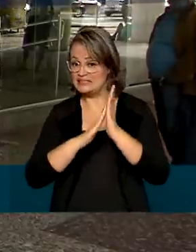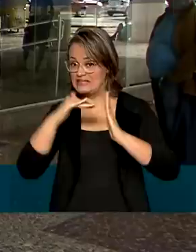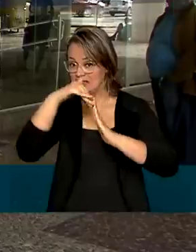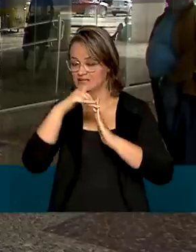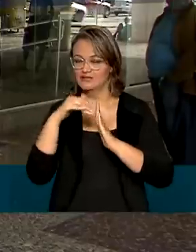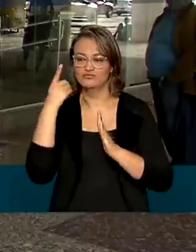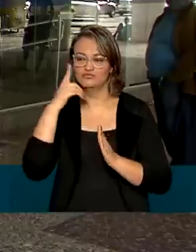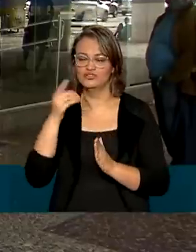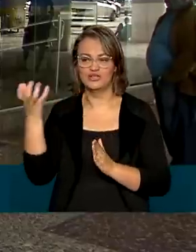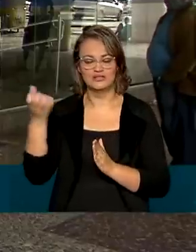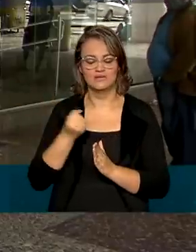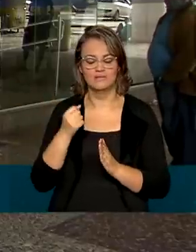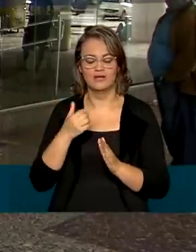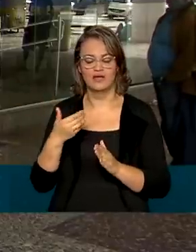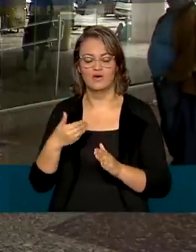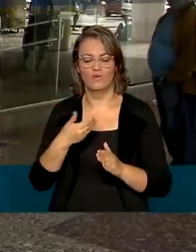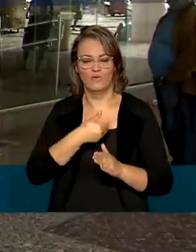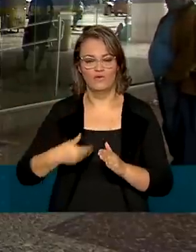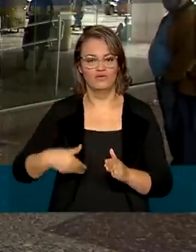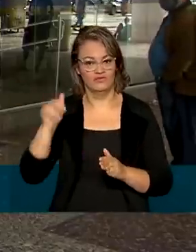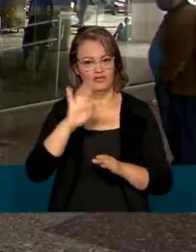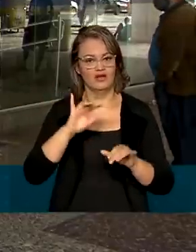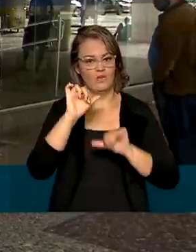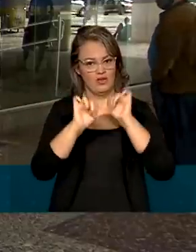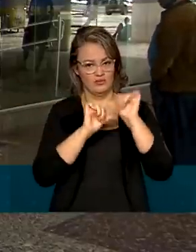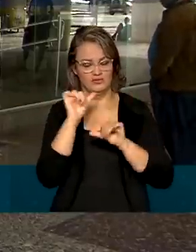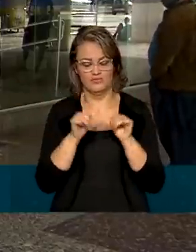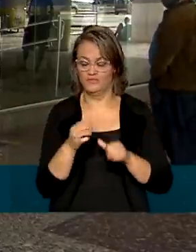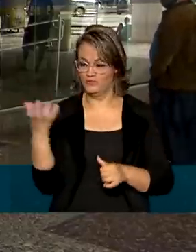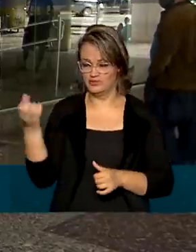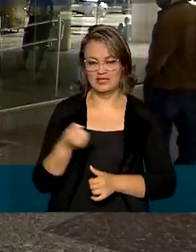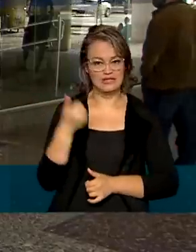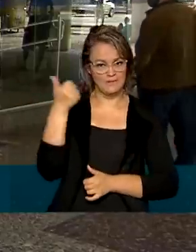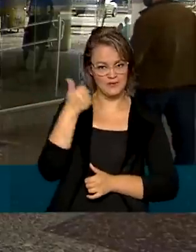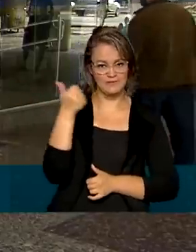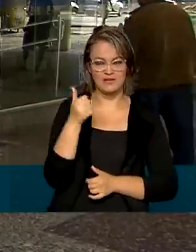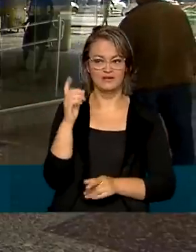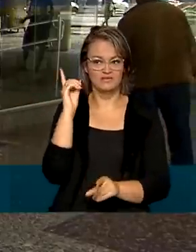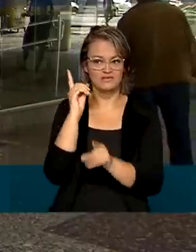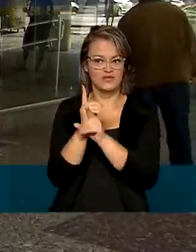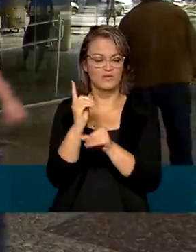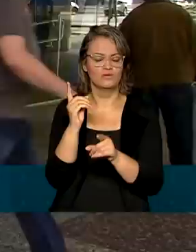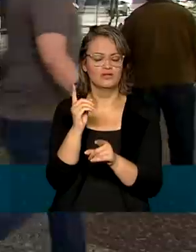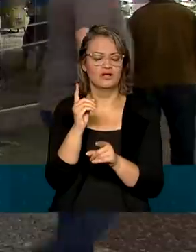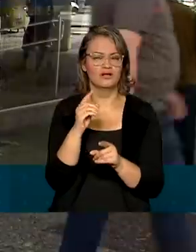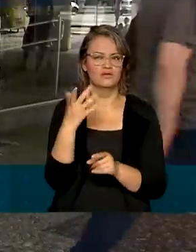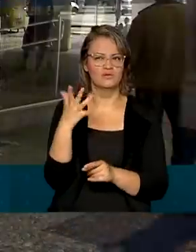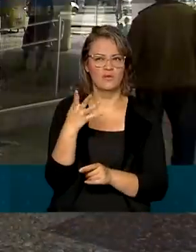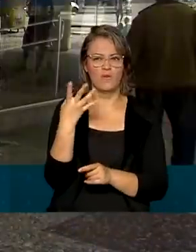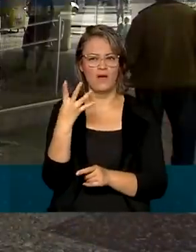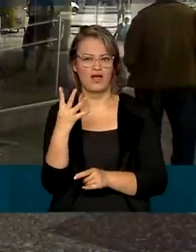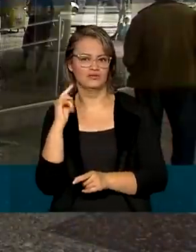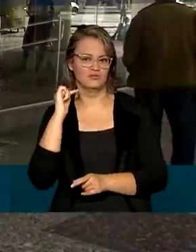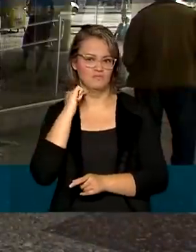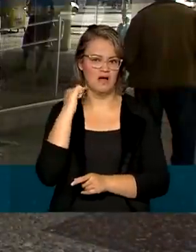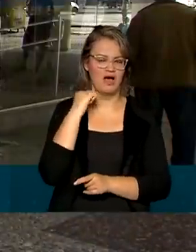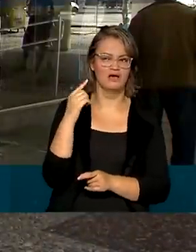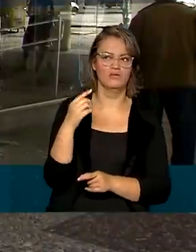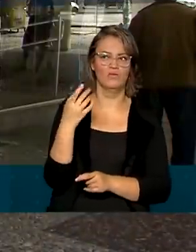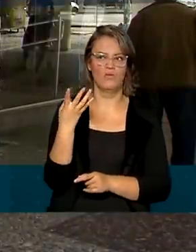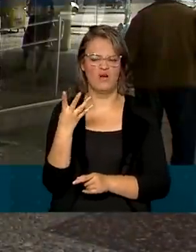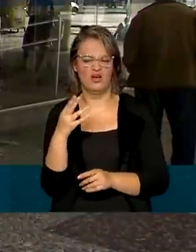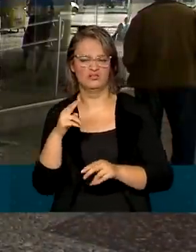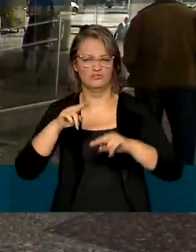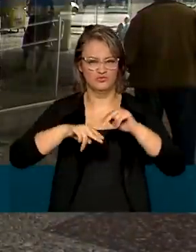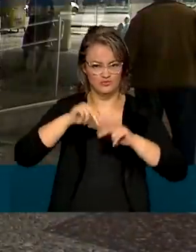atualizado pelo governo federal. O saque da primeira parcela, que estava previsto para acontecer entre 4 de maio e 4 de